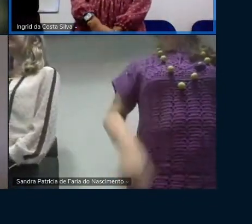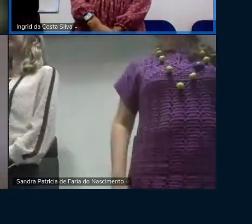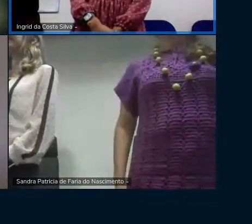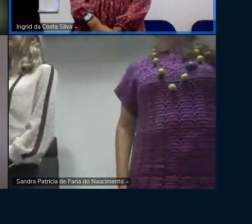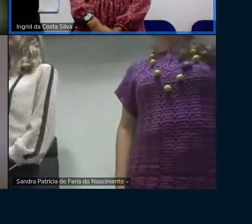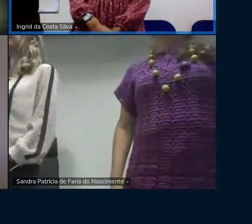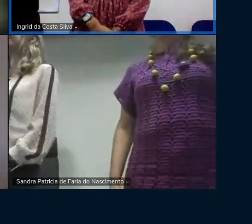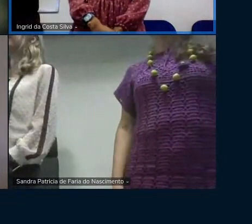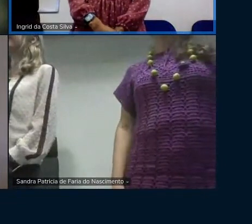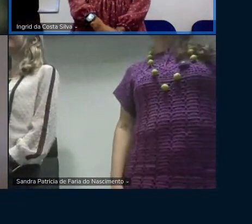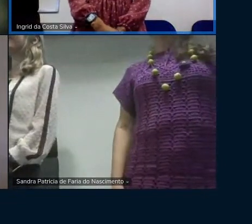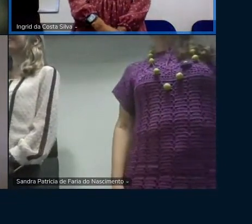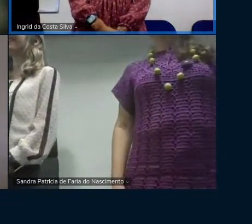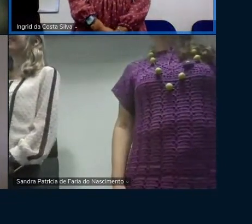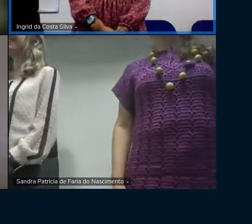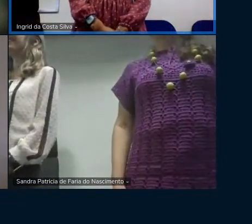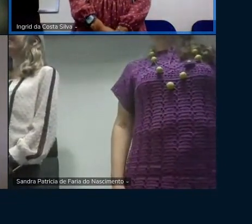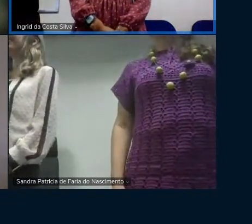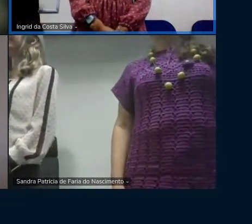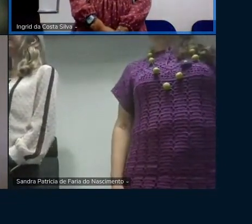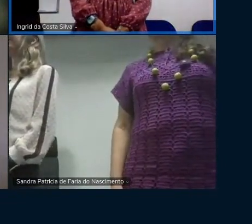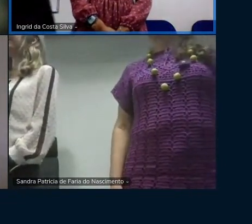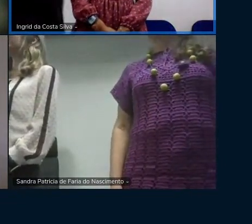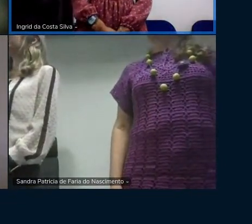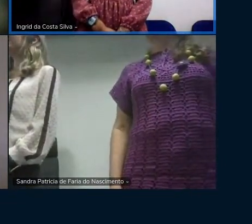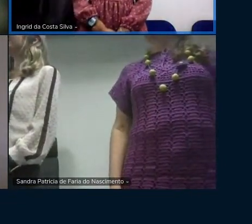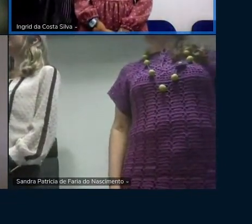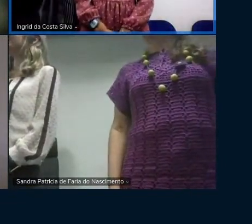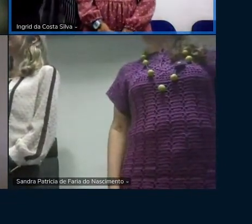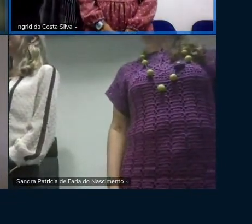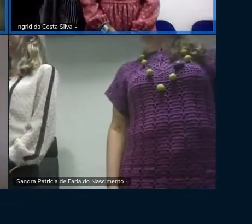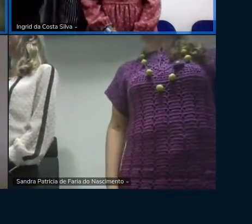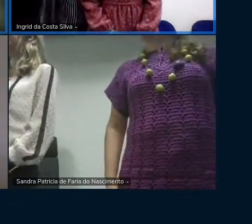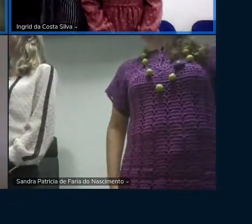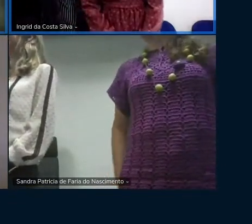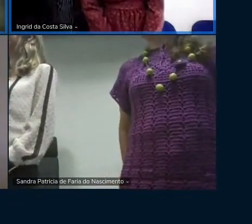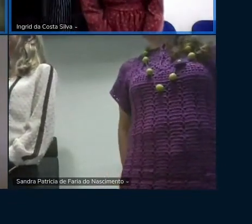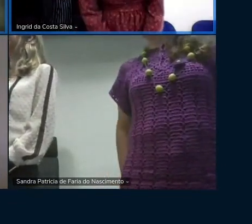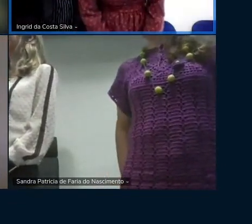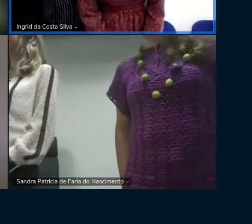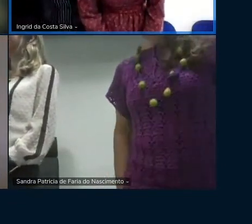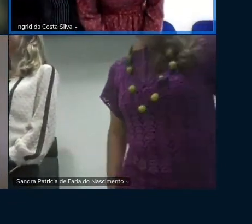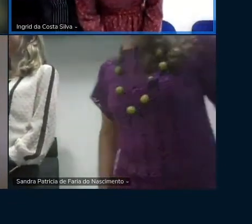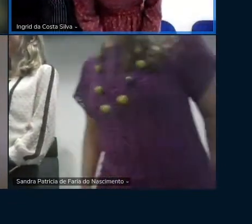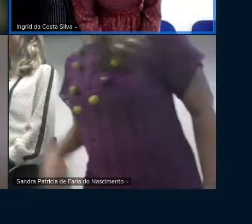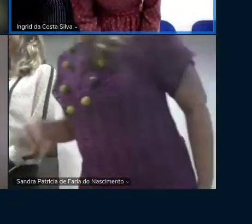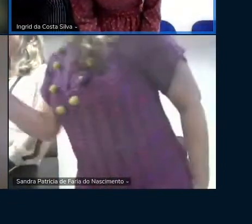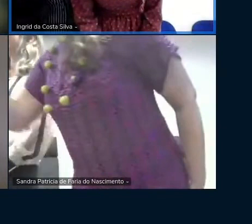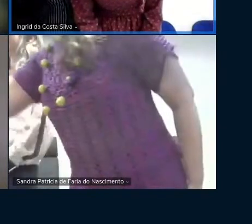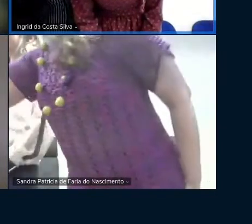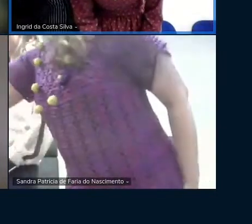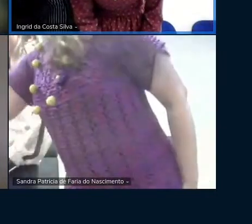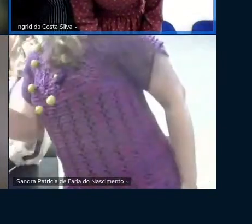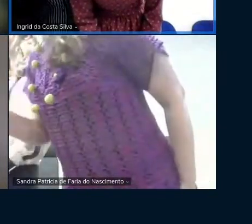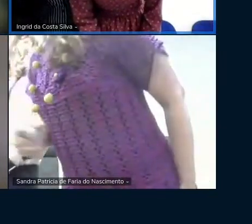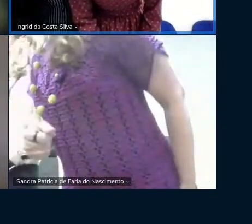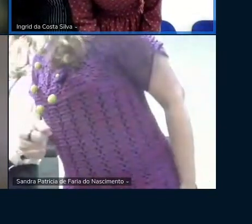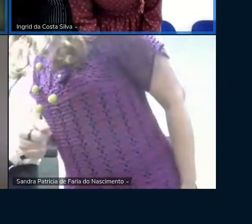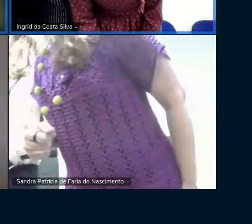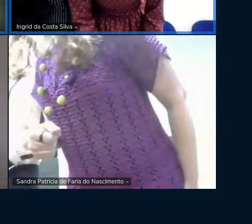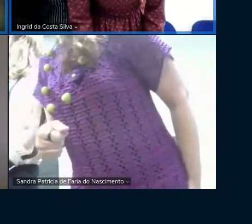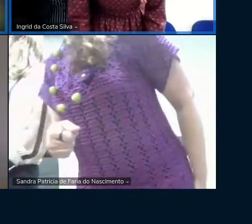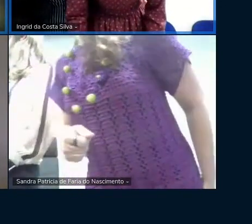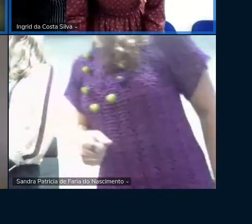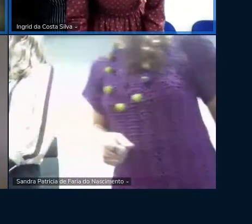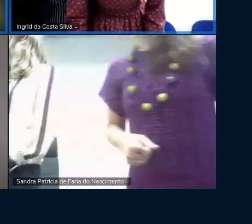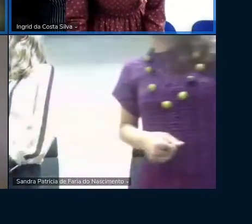quer me ver? é é é é é como parece tem que chegar ela assim pra ver a irmã dela mesma